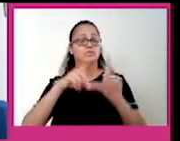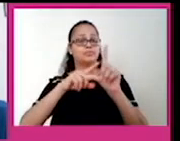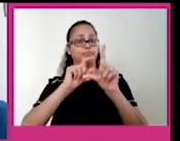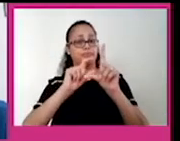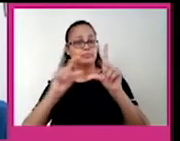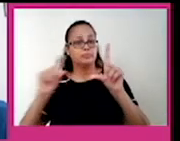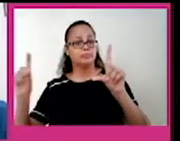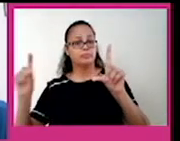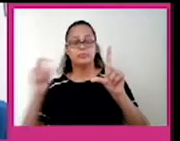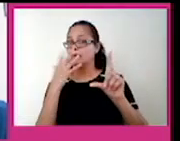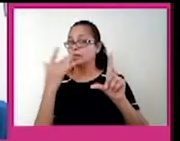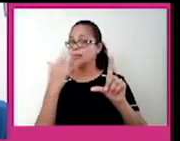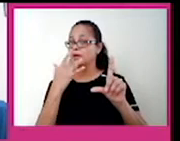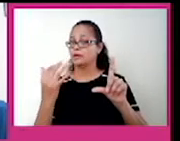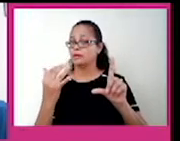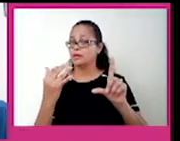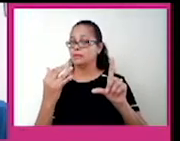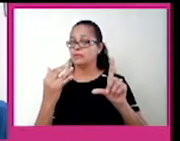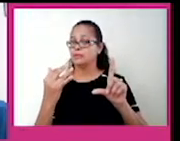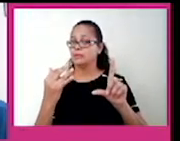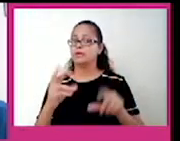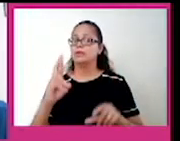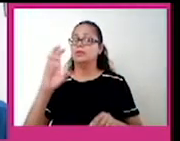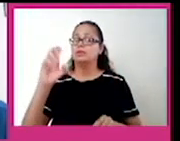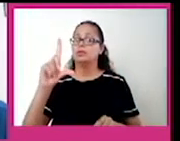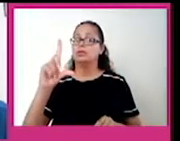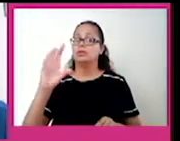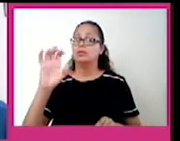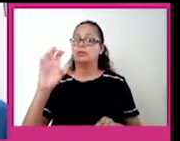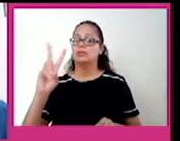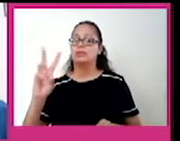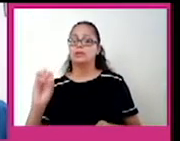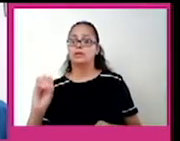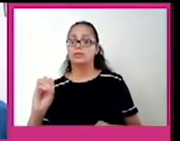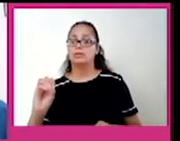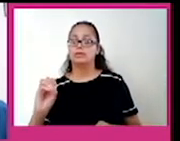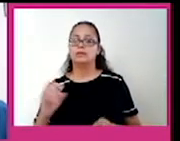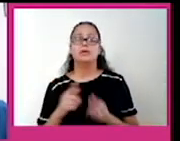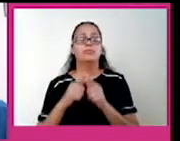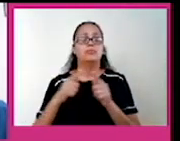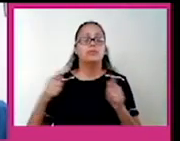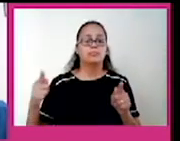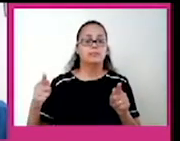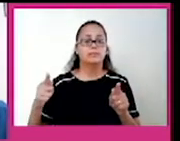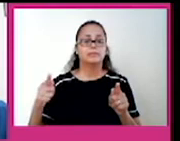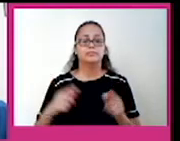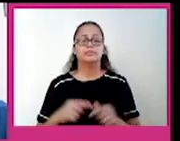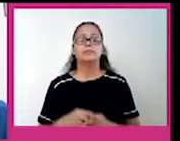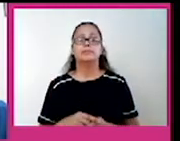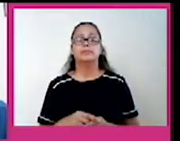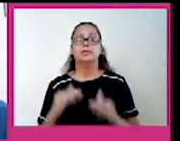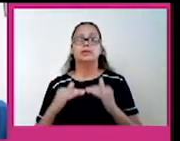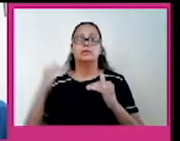com o tom de cor também, mas aqui o relevo é mais alto do que na América Central, continental e insular. A gente vê aqui que os picos